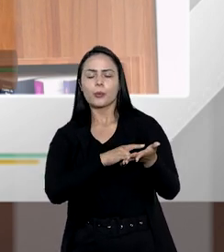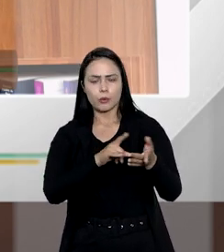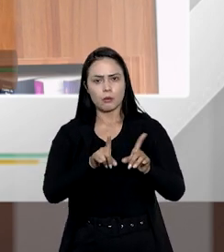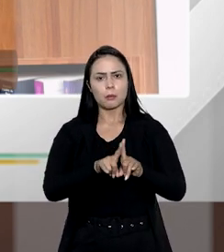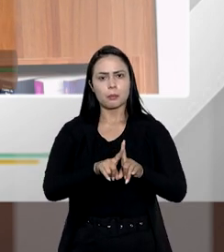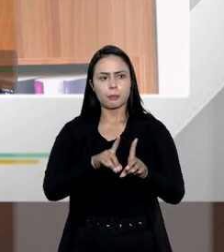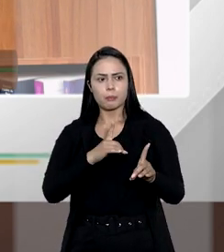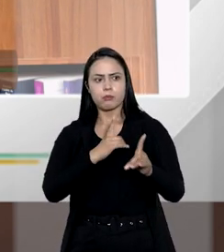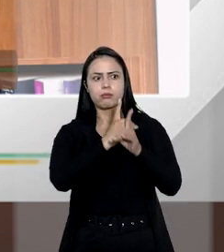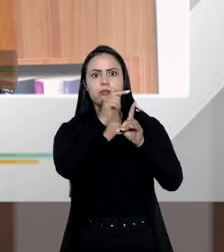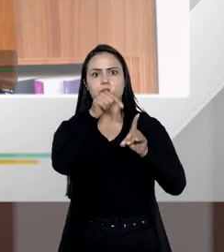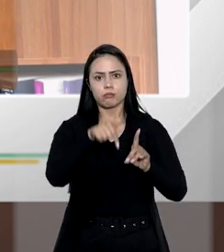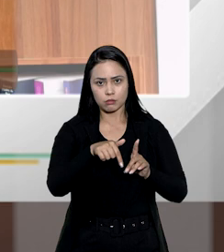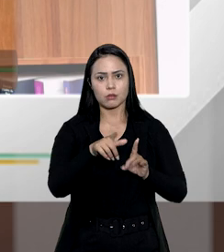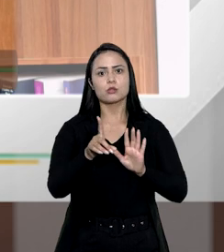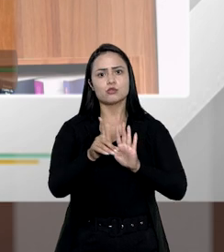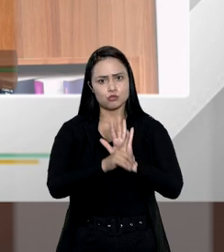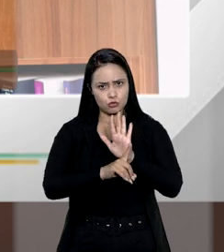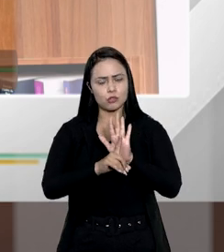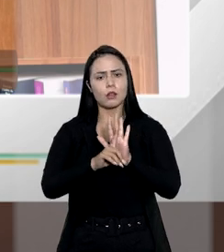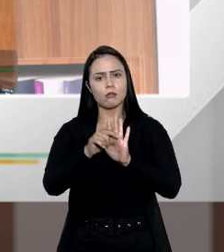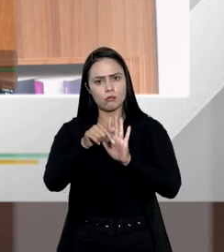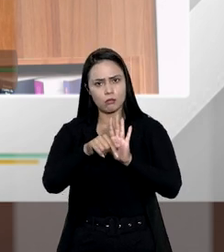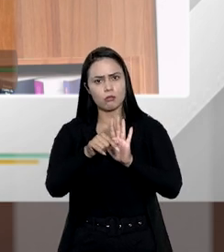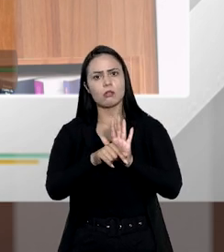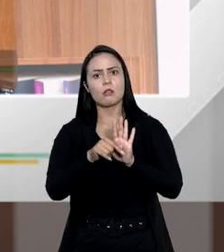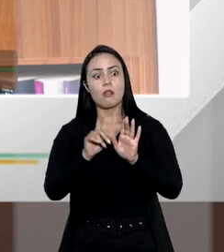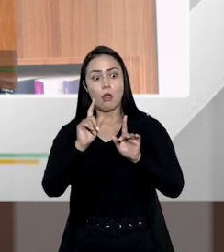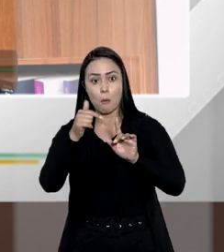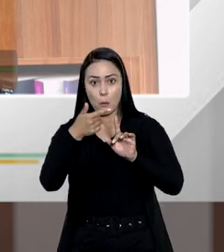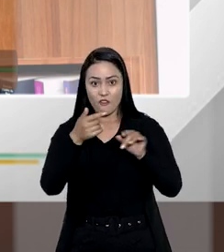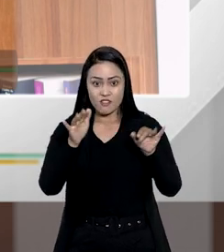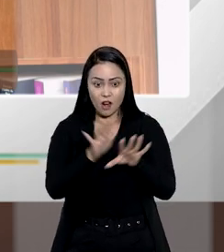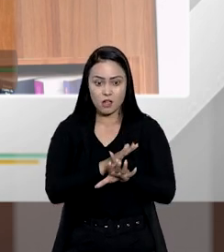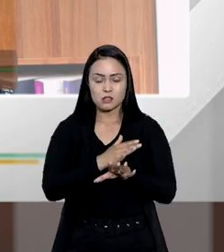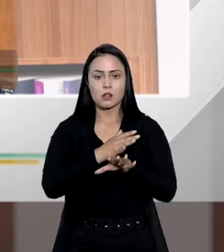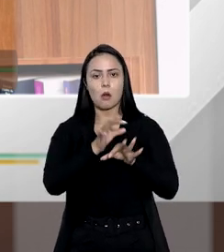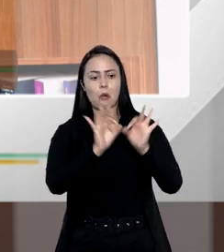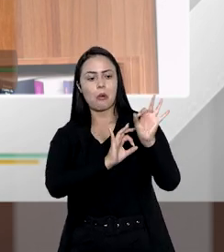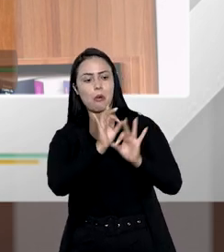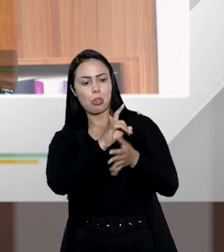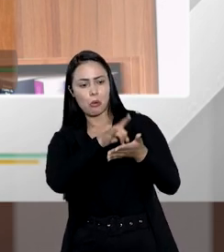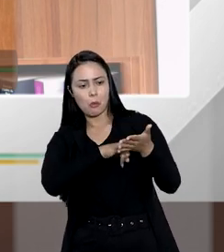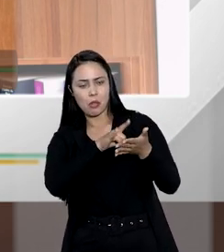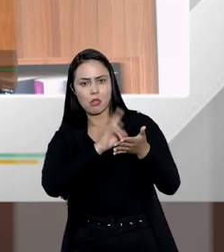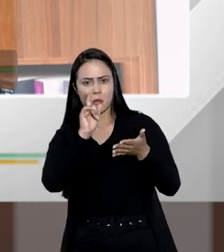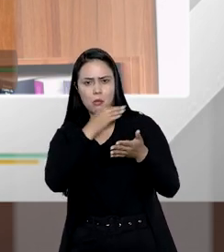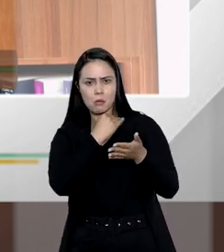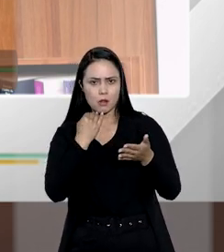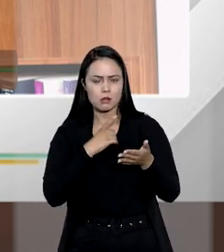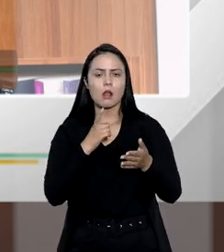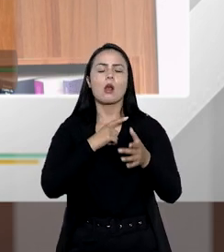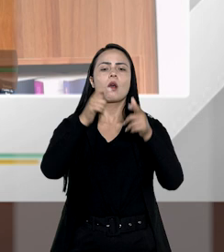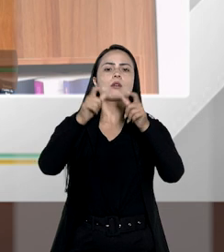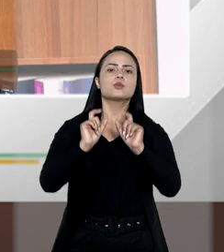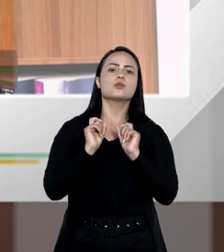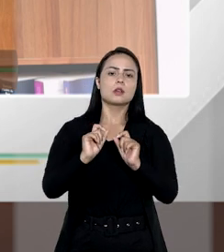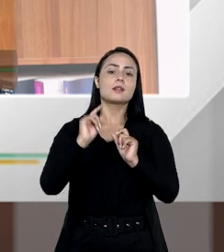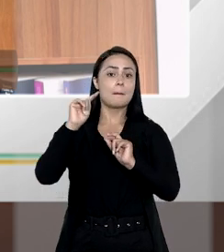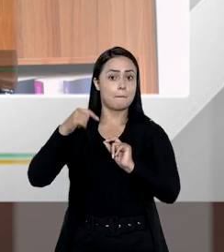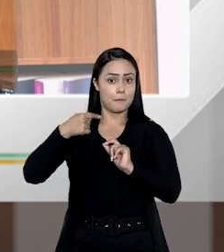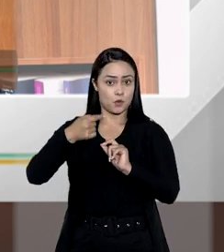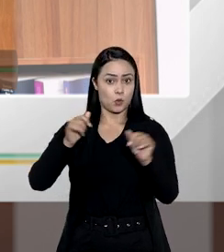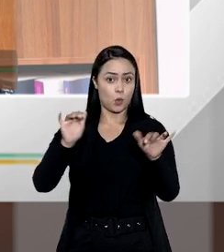seja descoberto os seus direitos hereditários depois da finalização do inventário, como, por exemplo, imagina a localização